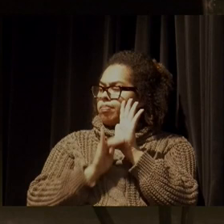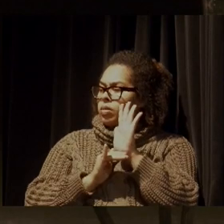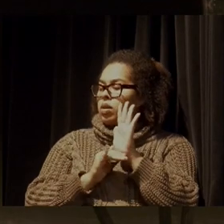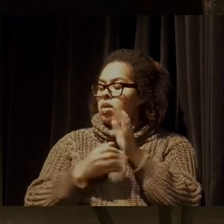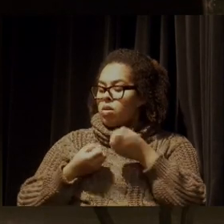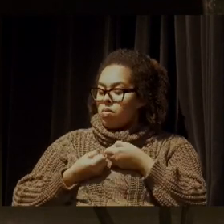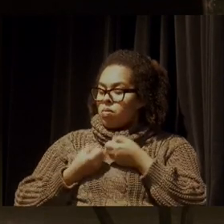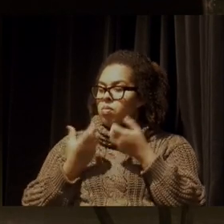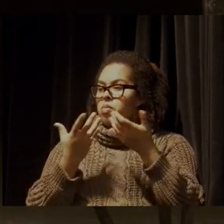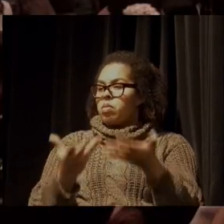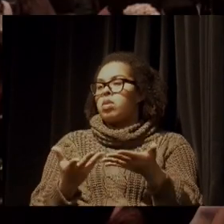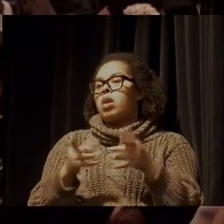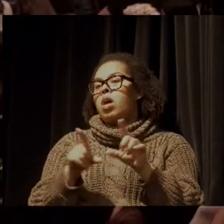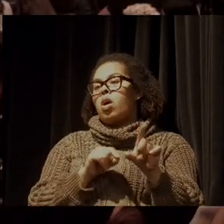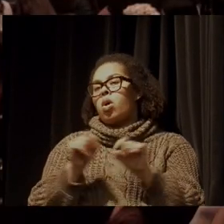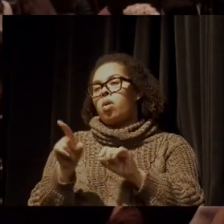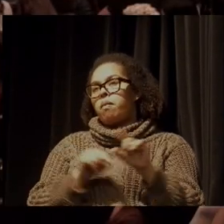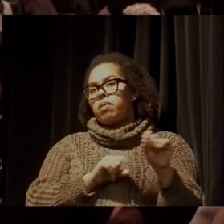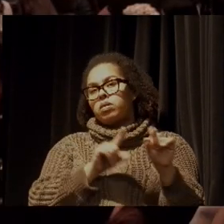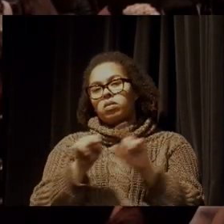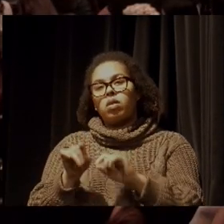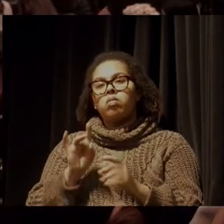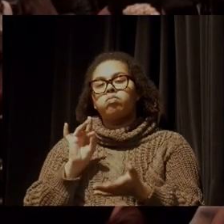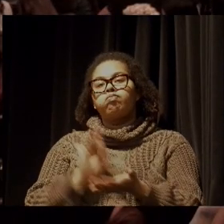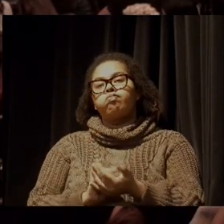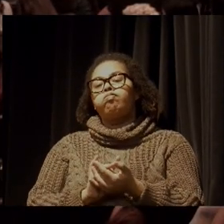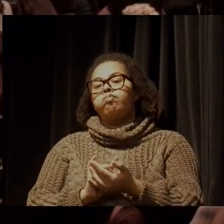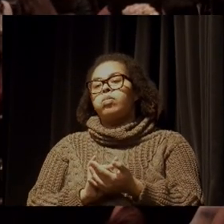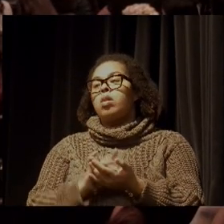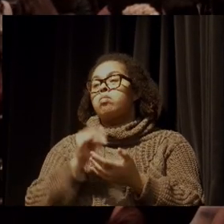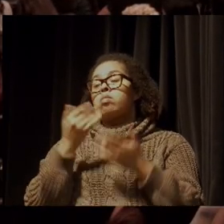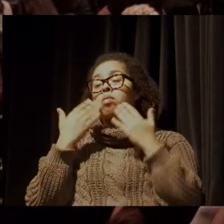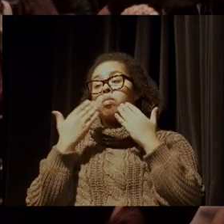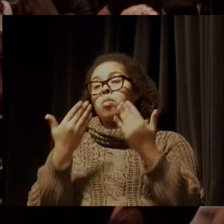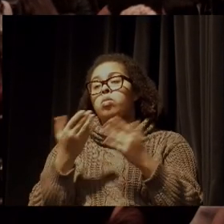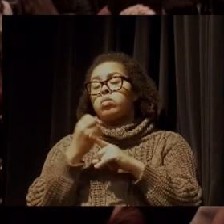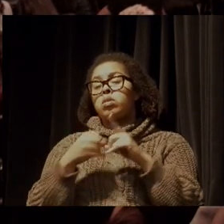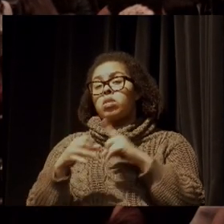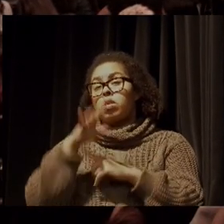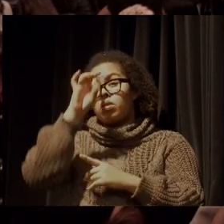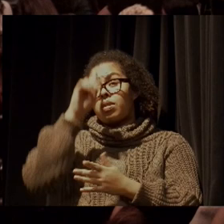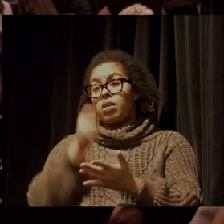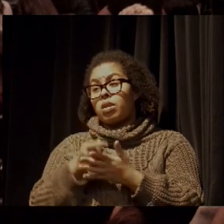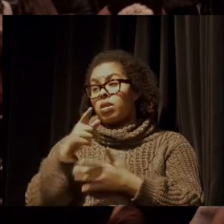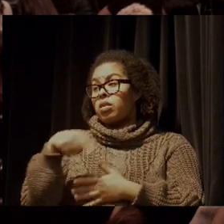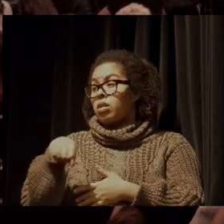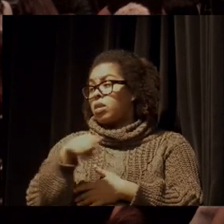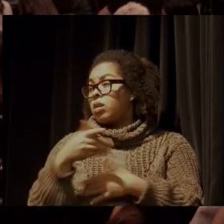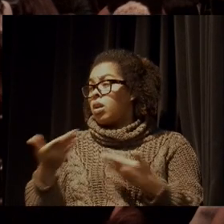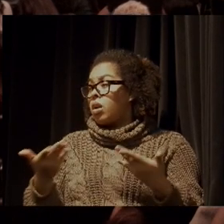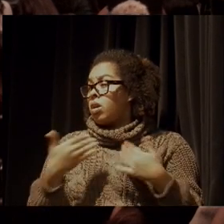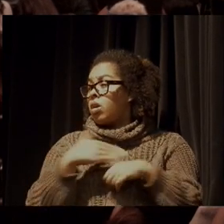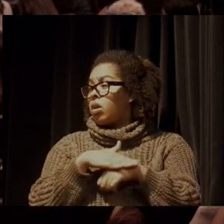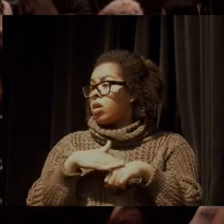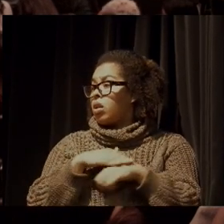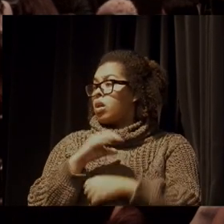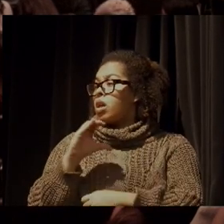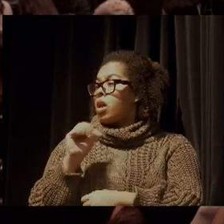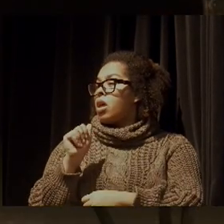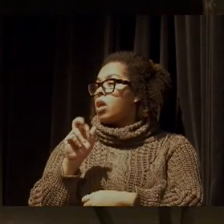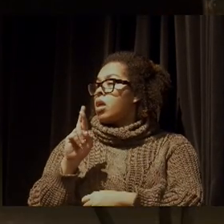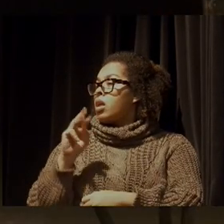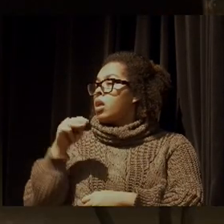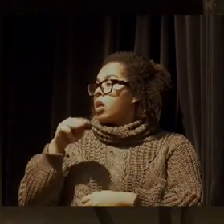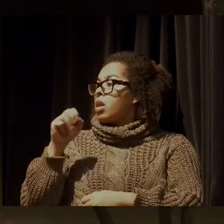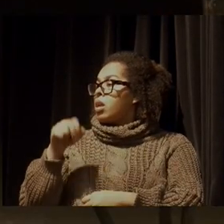oferecer alternativas muito concretas e colocar para a sociedade a decisão, aliás, acabou a conversa com a Carmen Lúcia, ela disse,